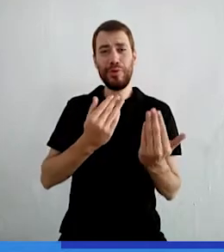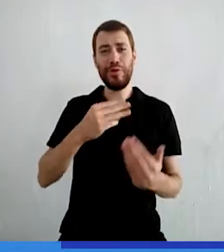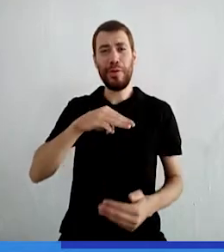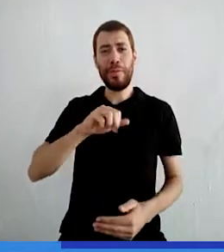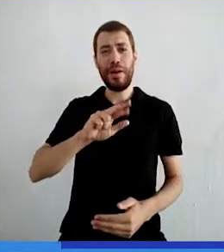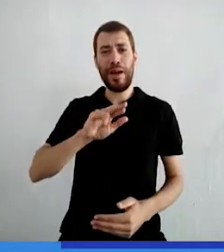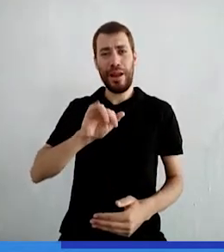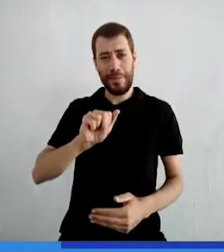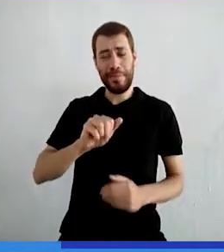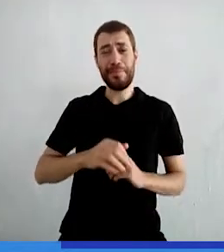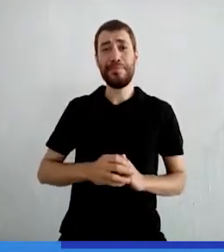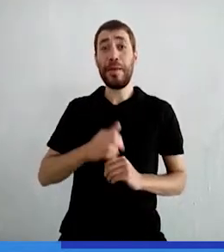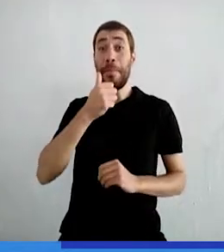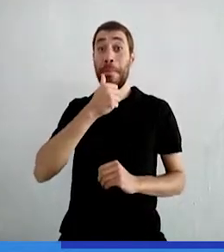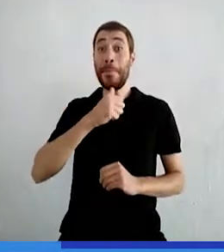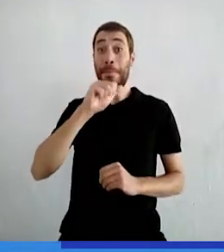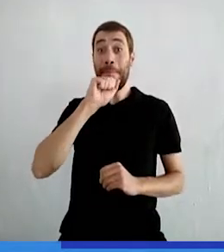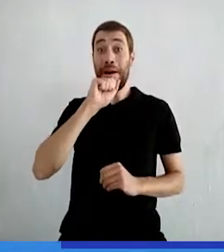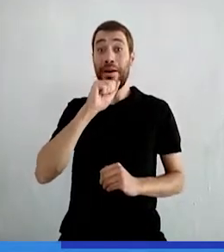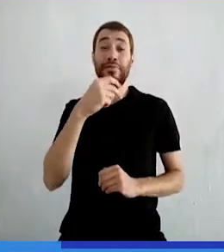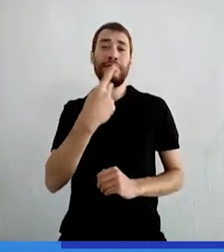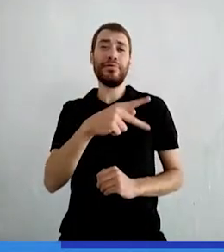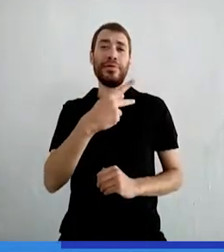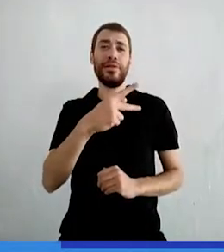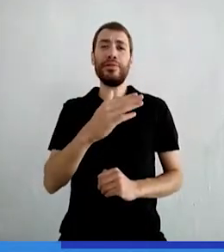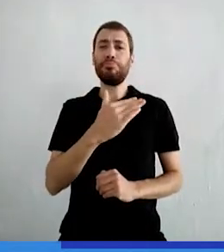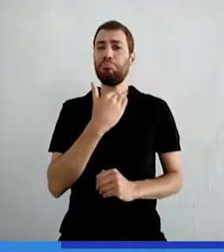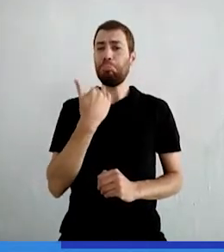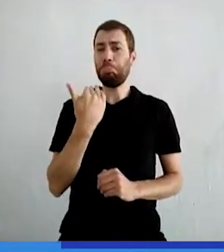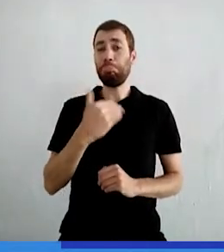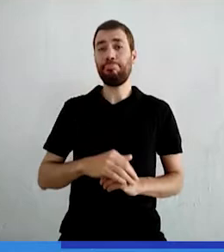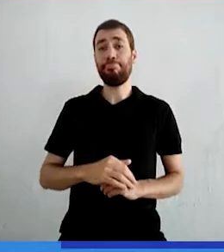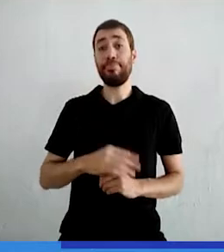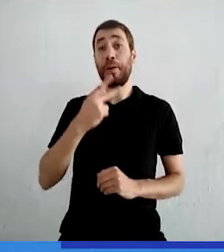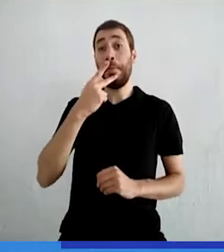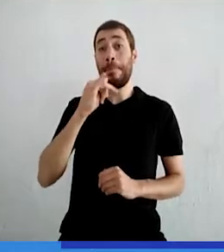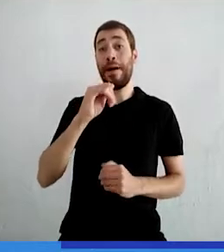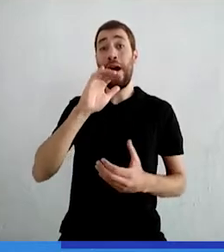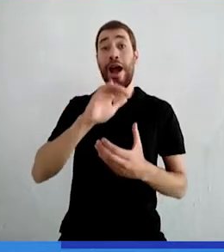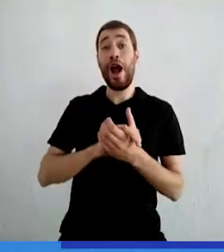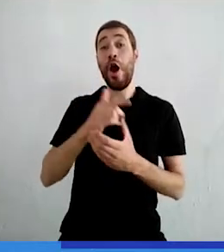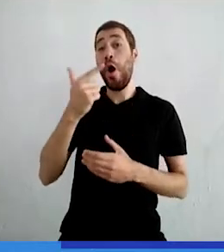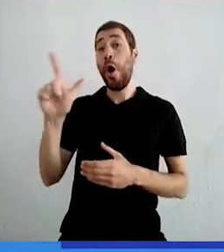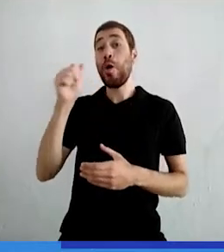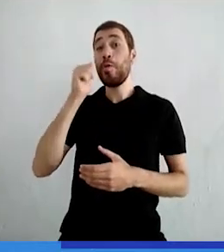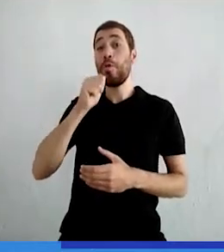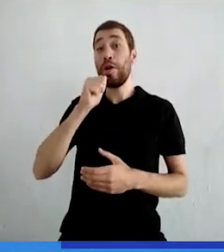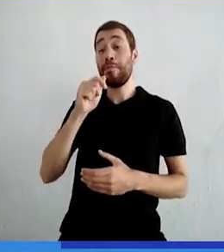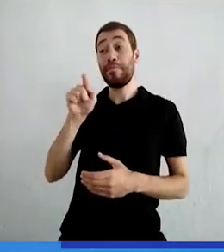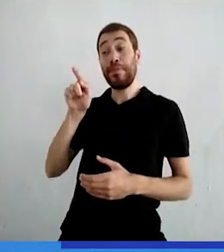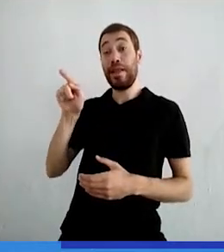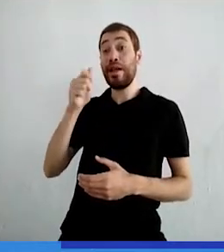A mãe de Maria morreu e seu pai se casou com outra mulher A